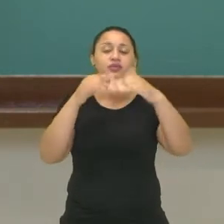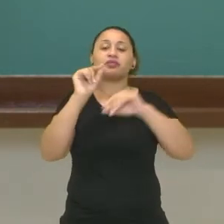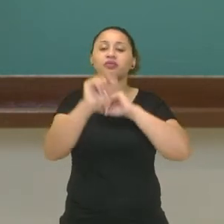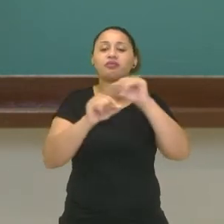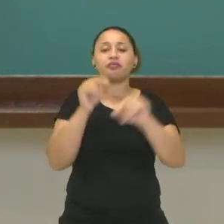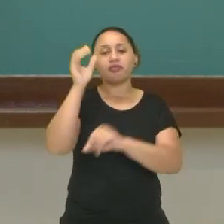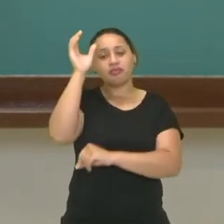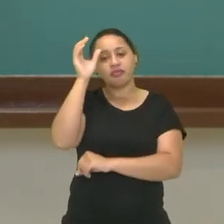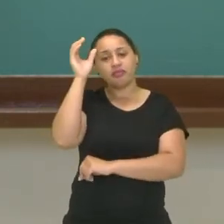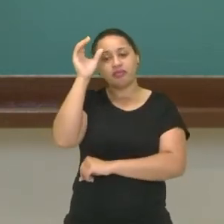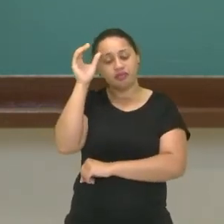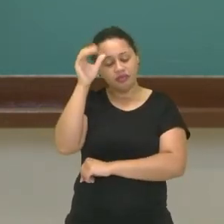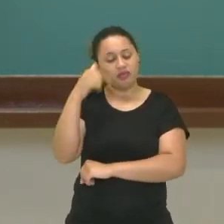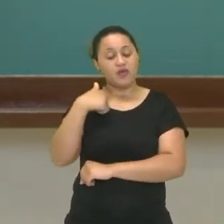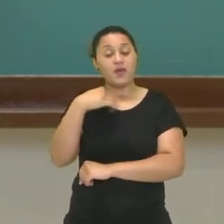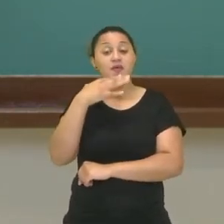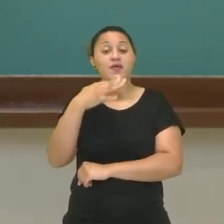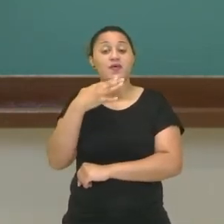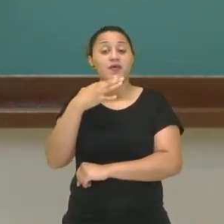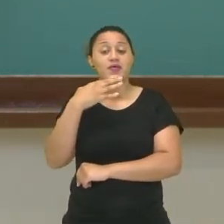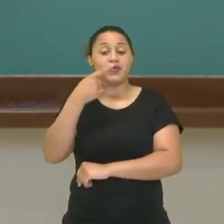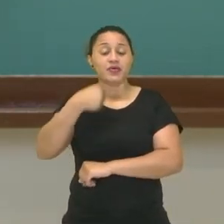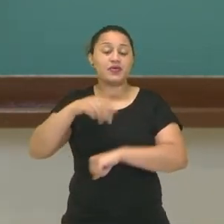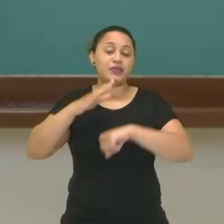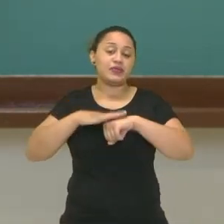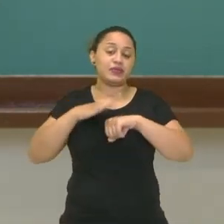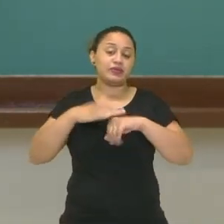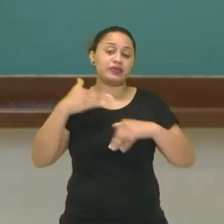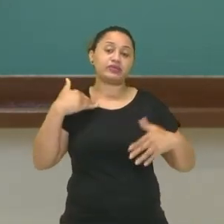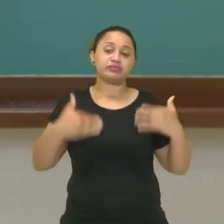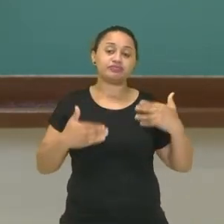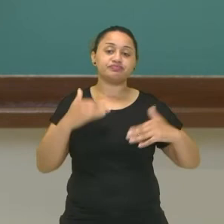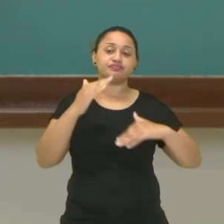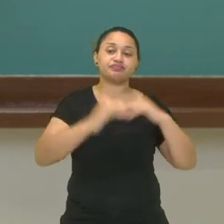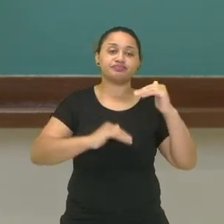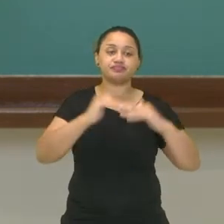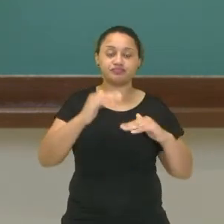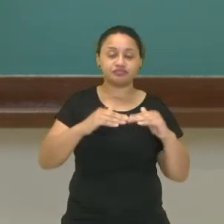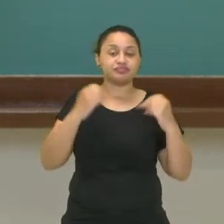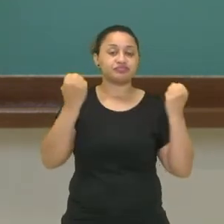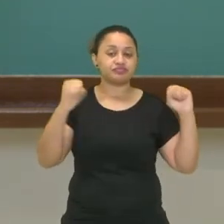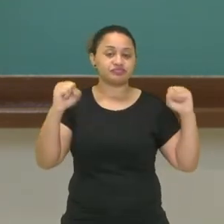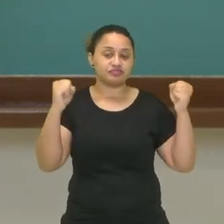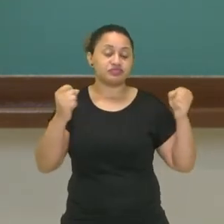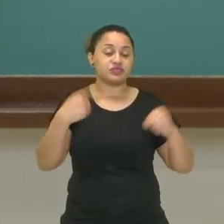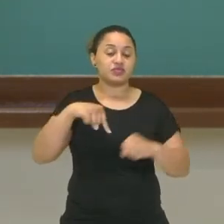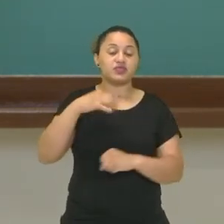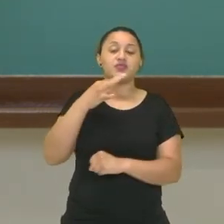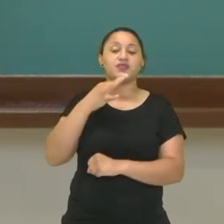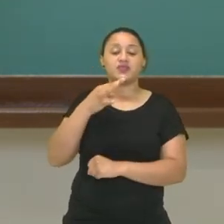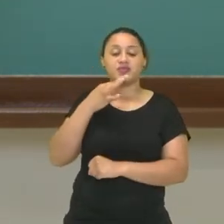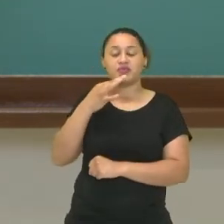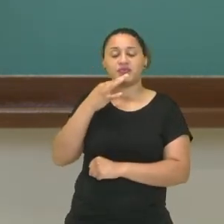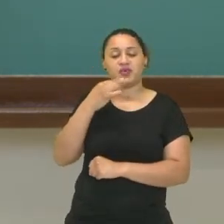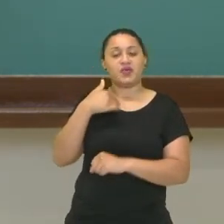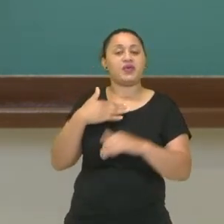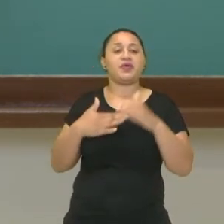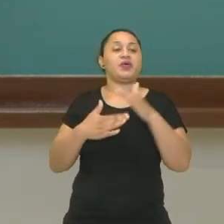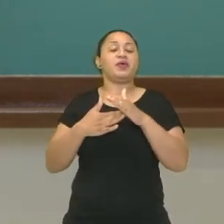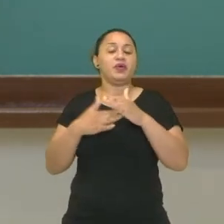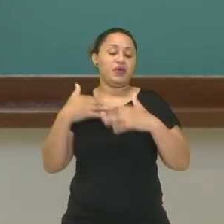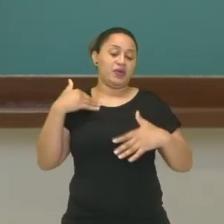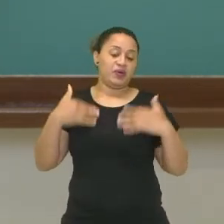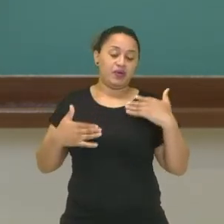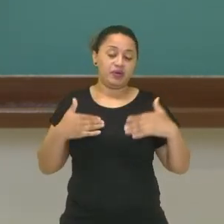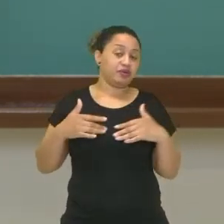consciência corporal, de nós praticarmos essa ginástica, nós conhecermos o limite do